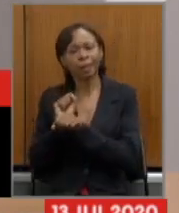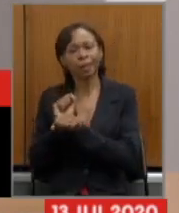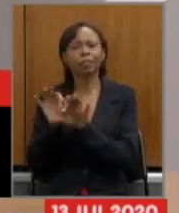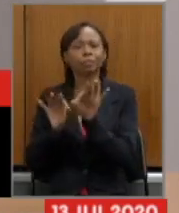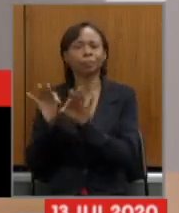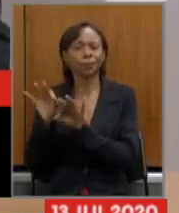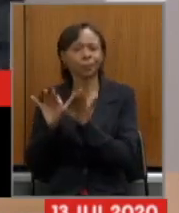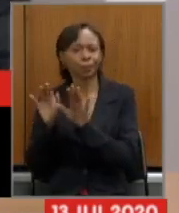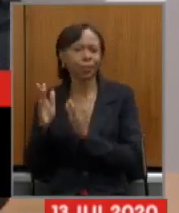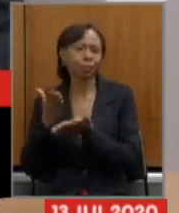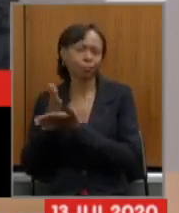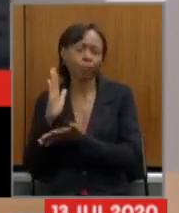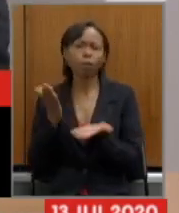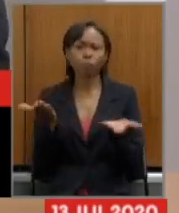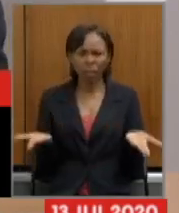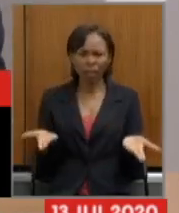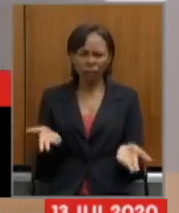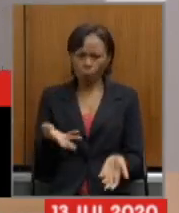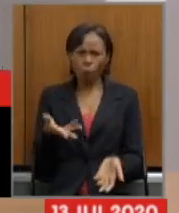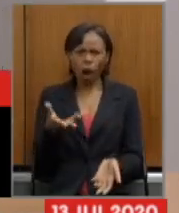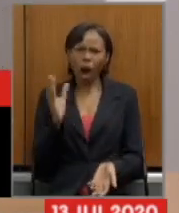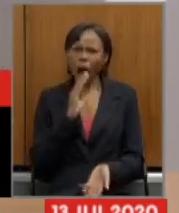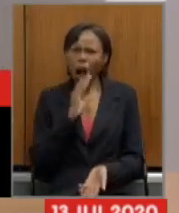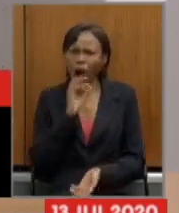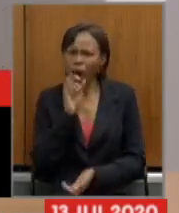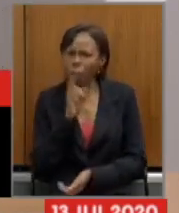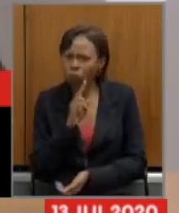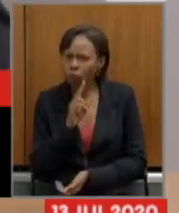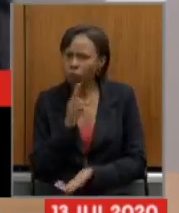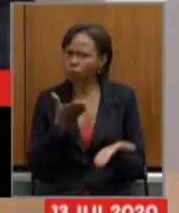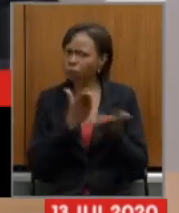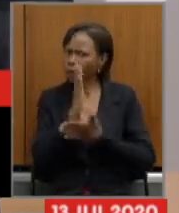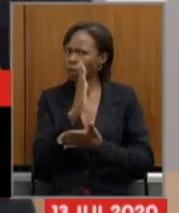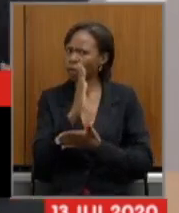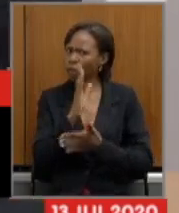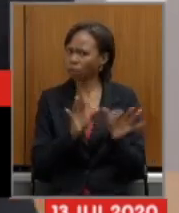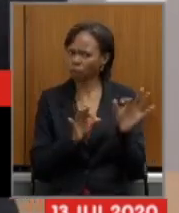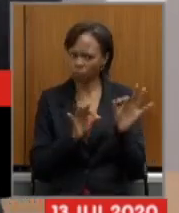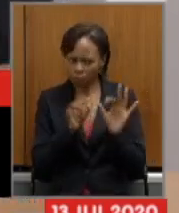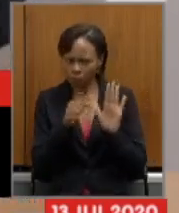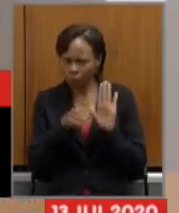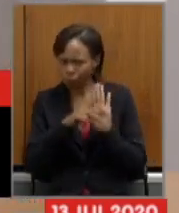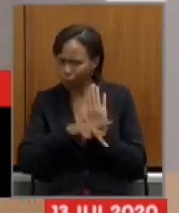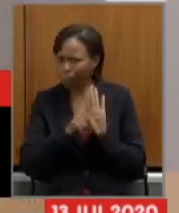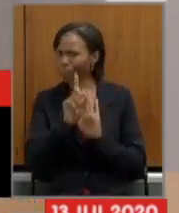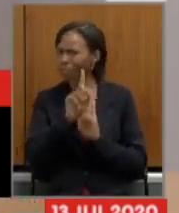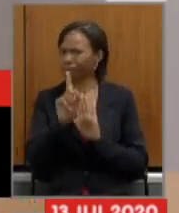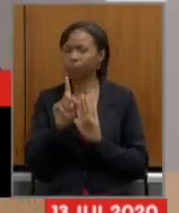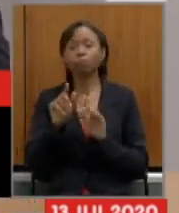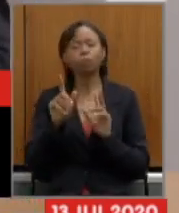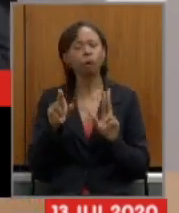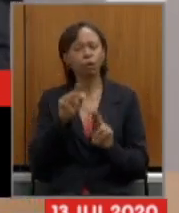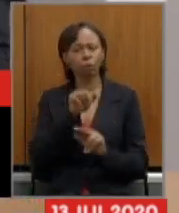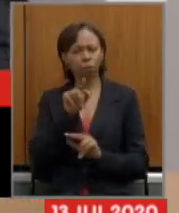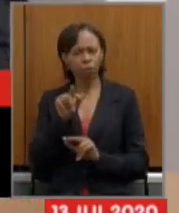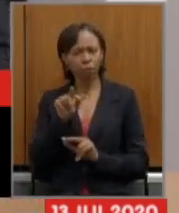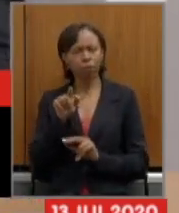há correria para aprovação desse projeto e para terminar para aqueles que querem dar o exemplo e tomar o exemplo da Bahia